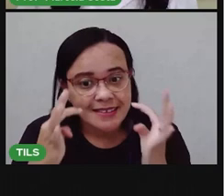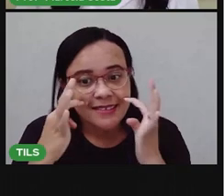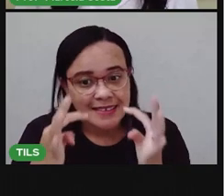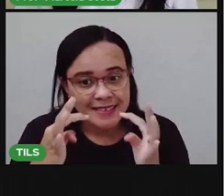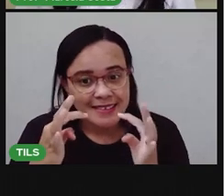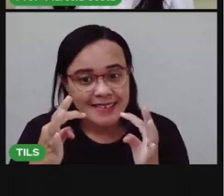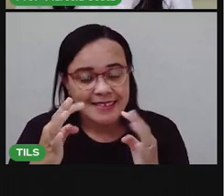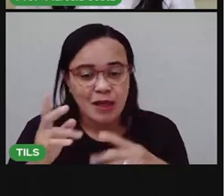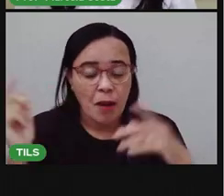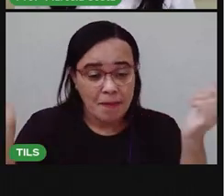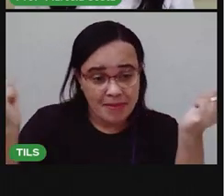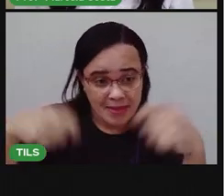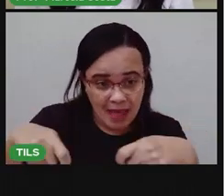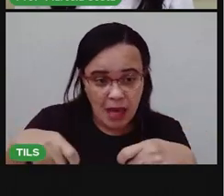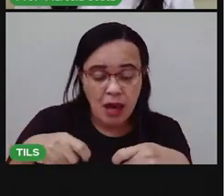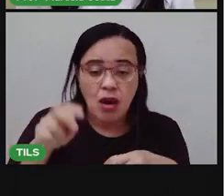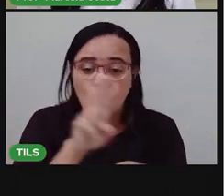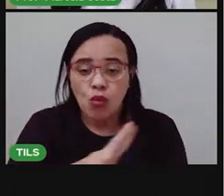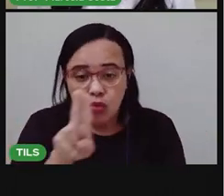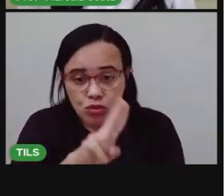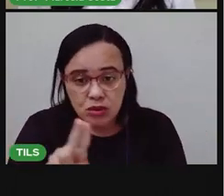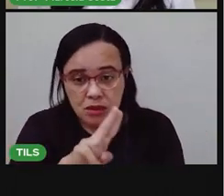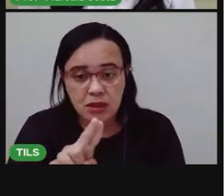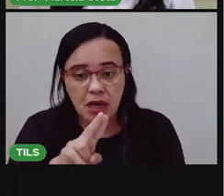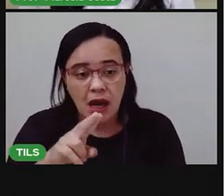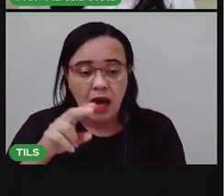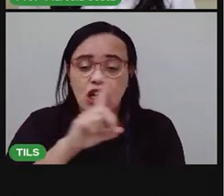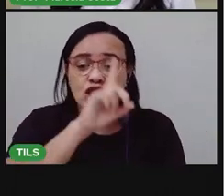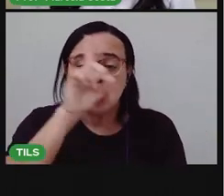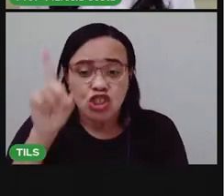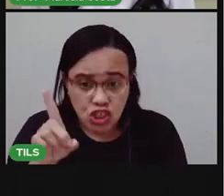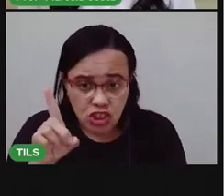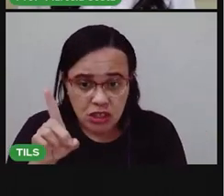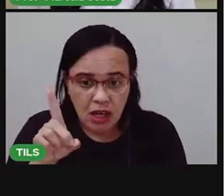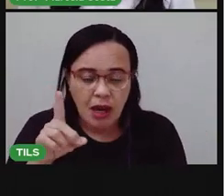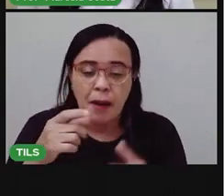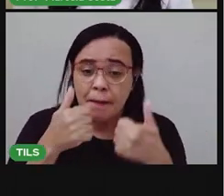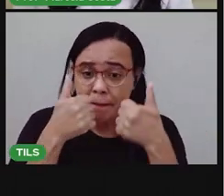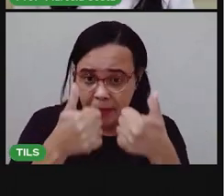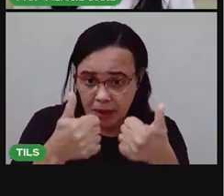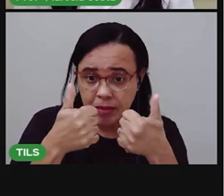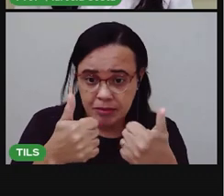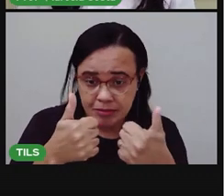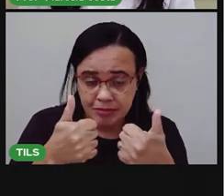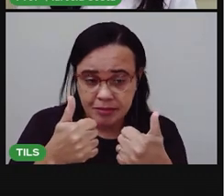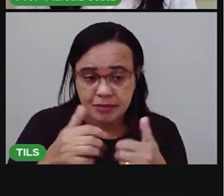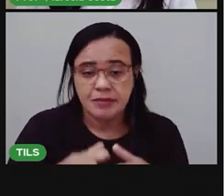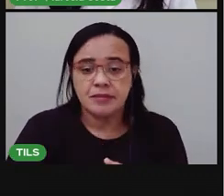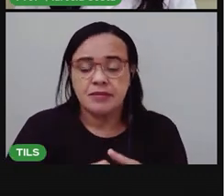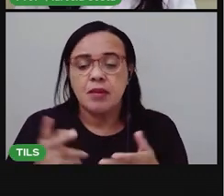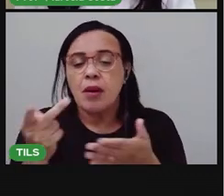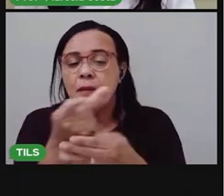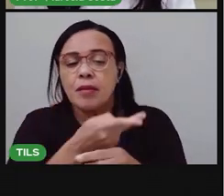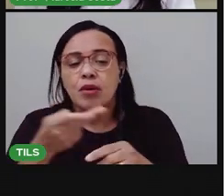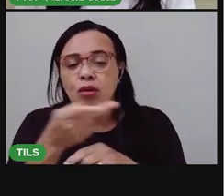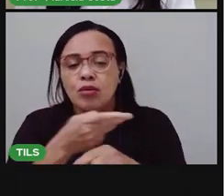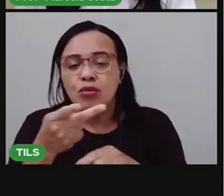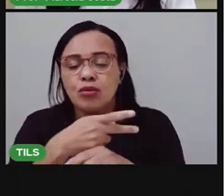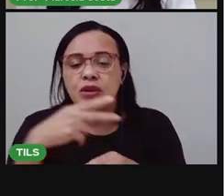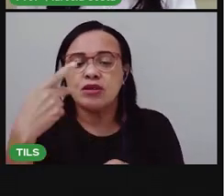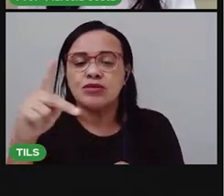Procure aí na sua embalagem, no produto que você tem na mão, a data de validade. Vou